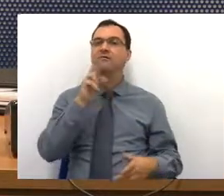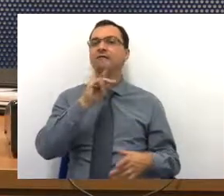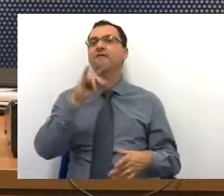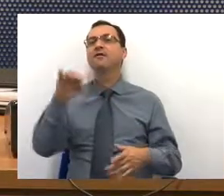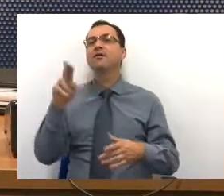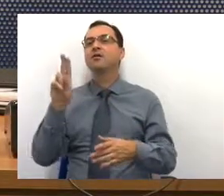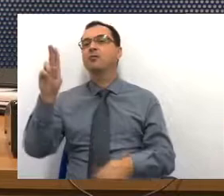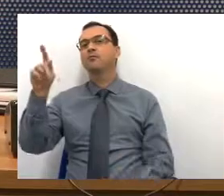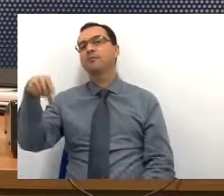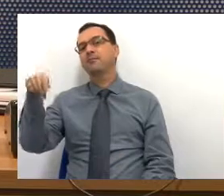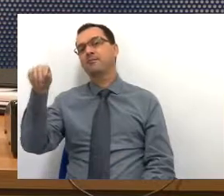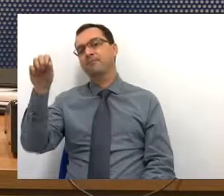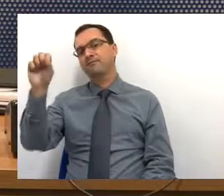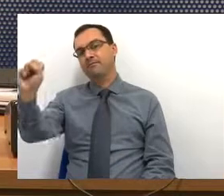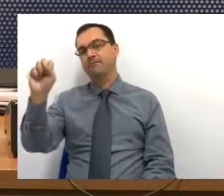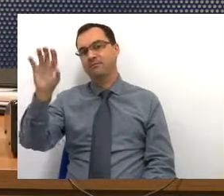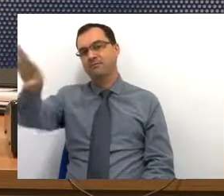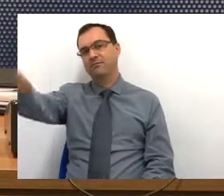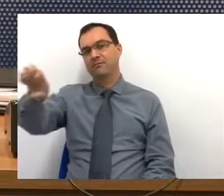na UBS,